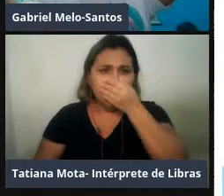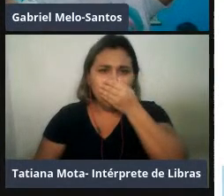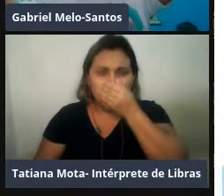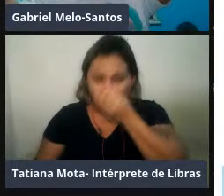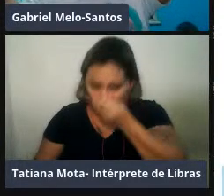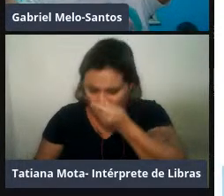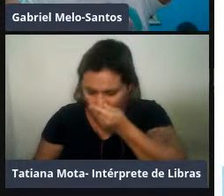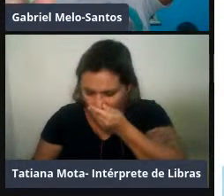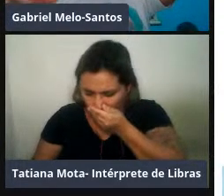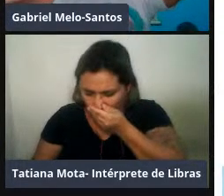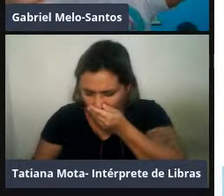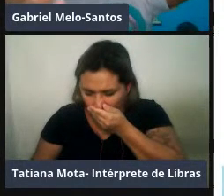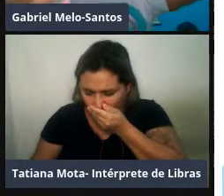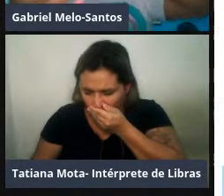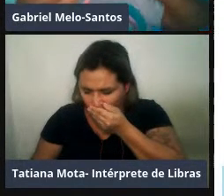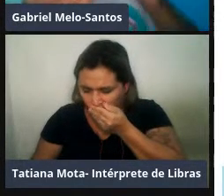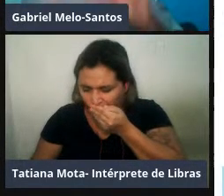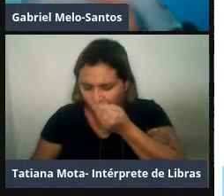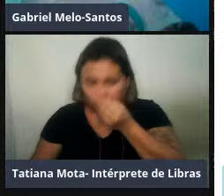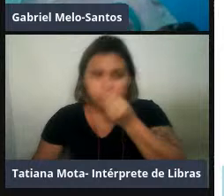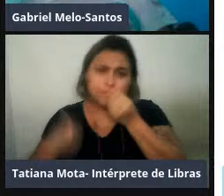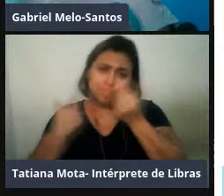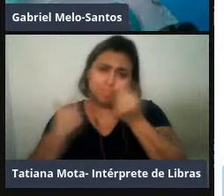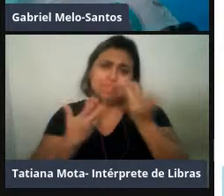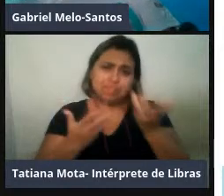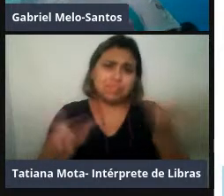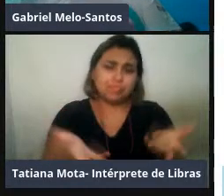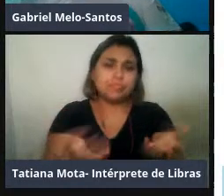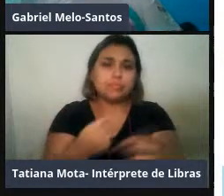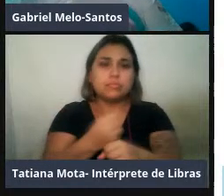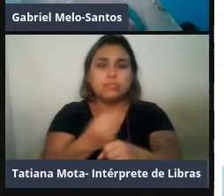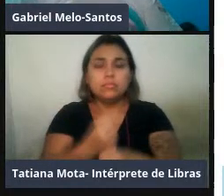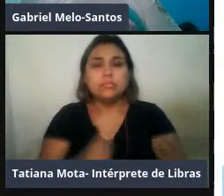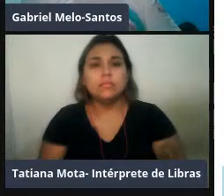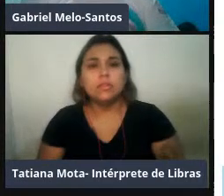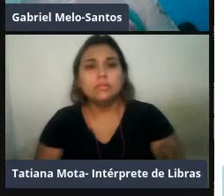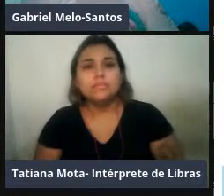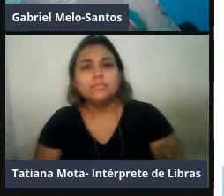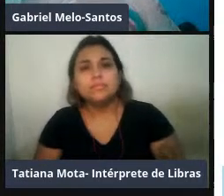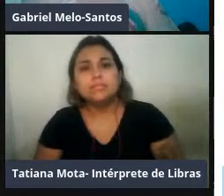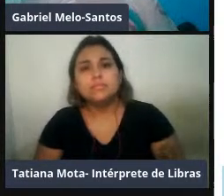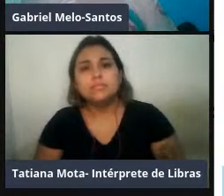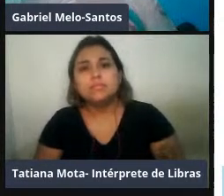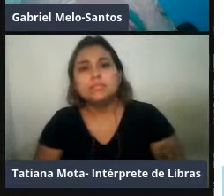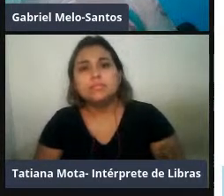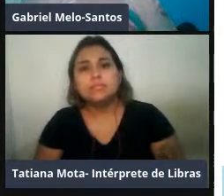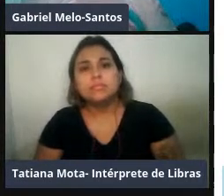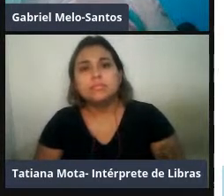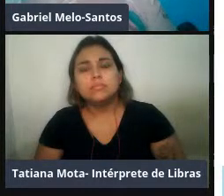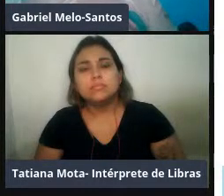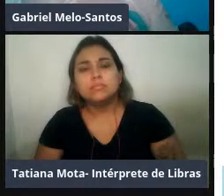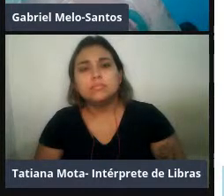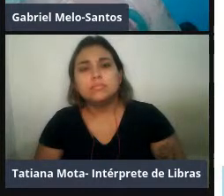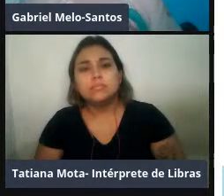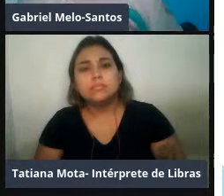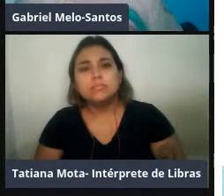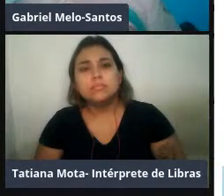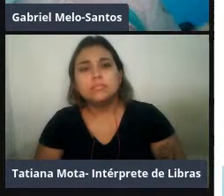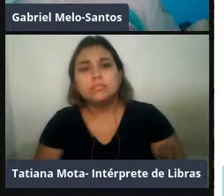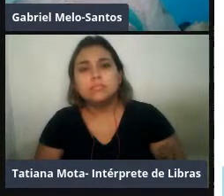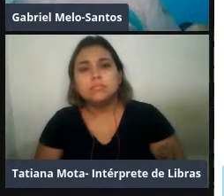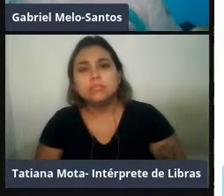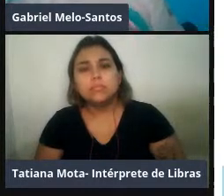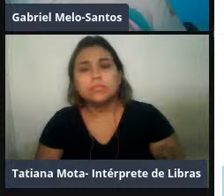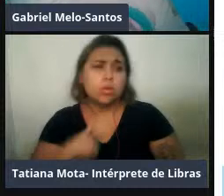iniciar esse ano se o corona deixar. E aqui, antes de eu finalizar e agradecer, eu queria pedir, nem pedir autorização,